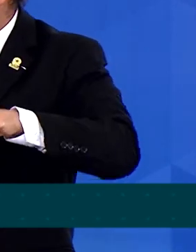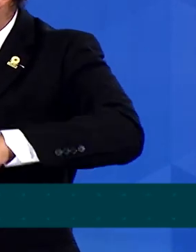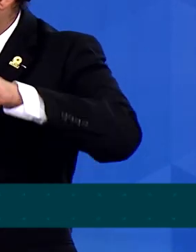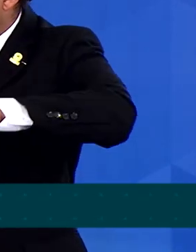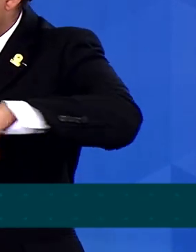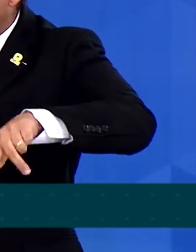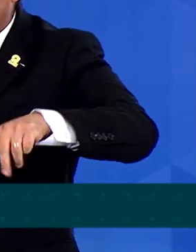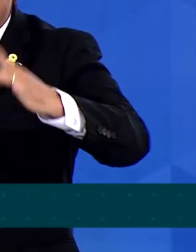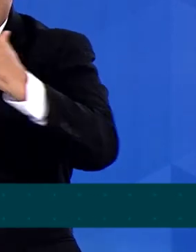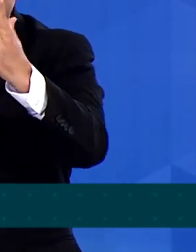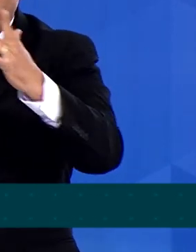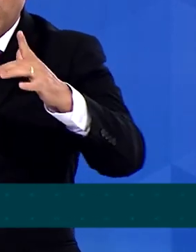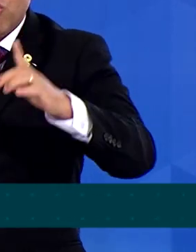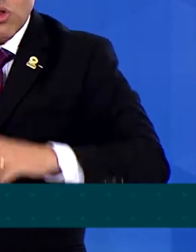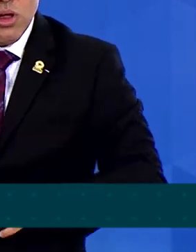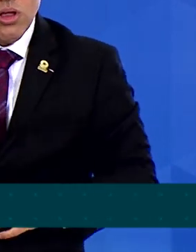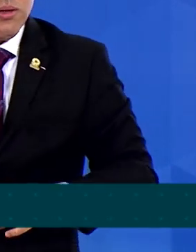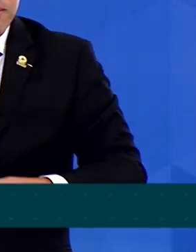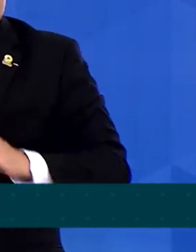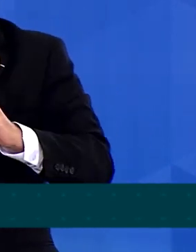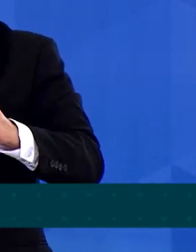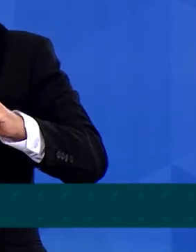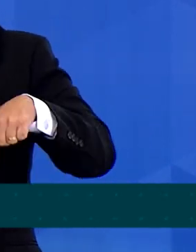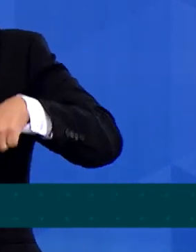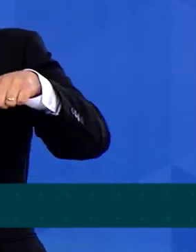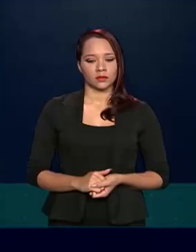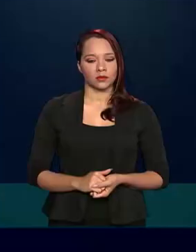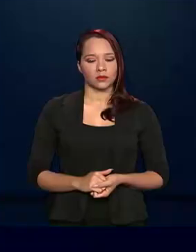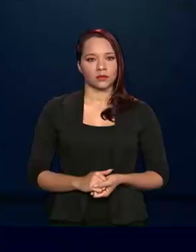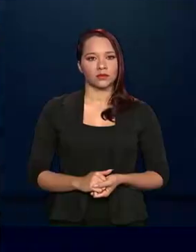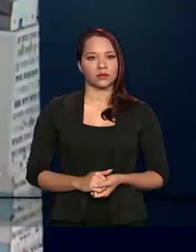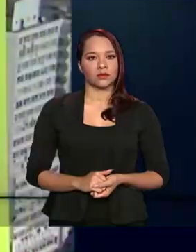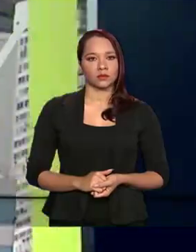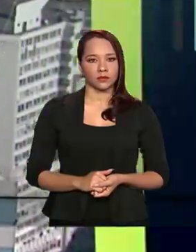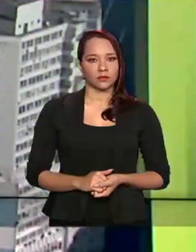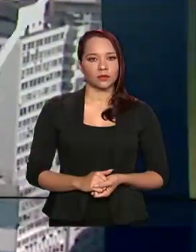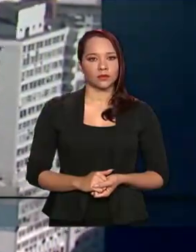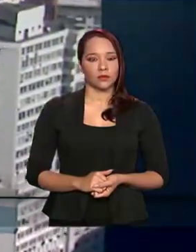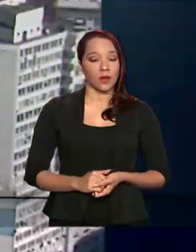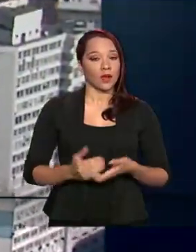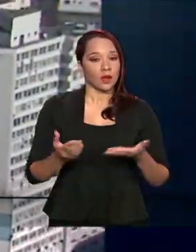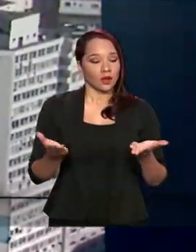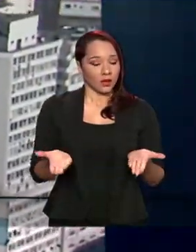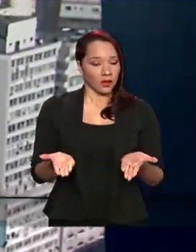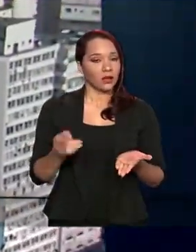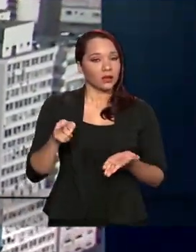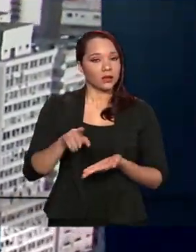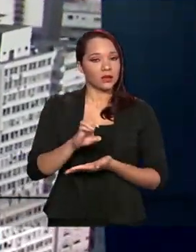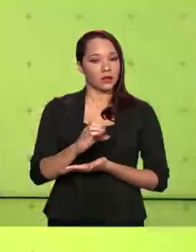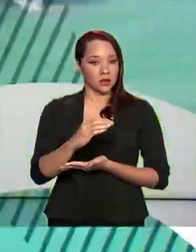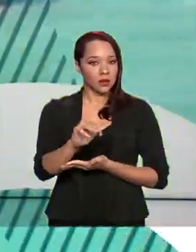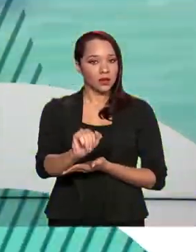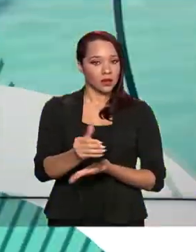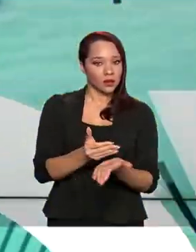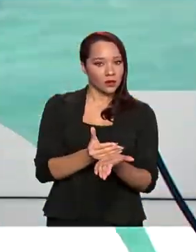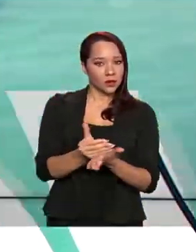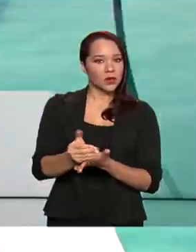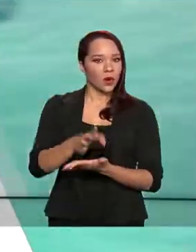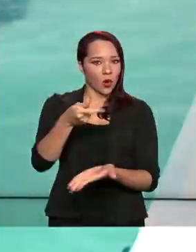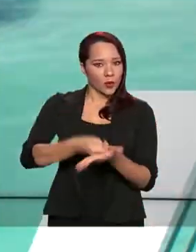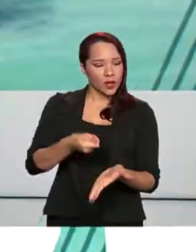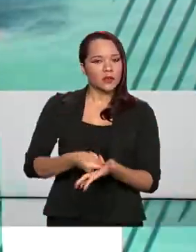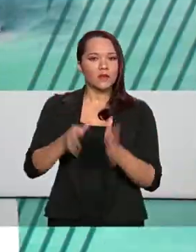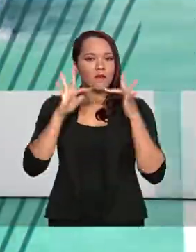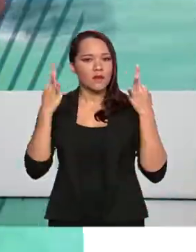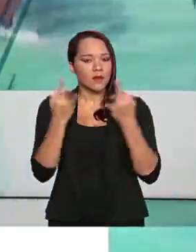de direitos. Trabalhamos o fortalecimento de diversas políticas de Estado. E foi a partir do ECA que passou a ser dever da